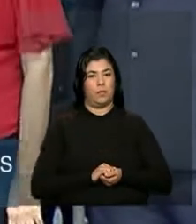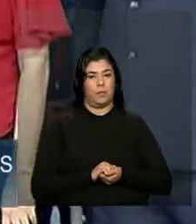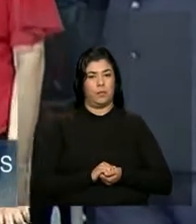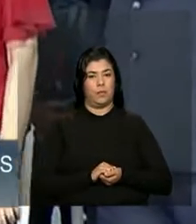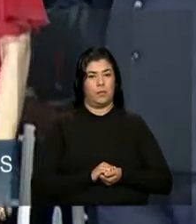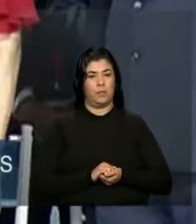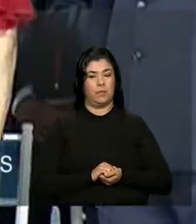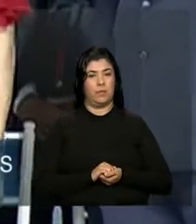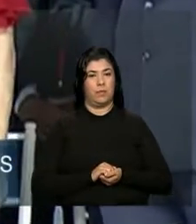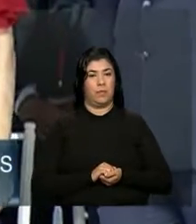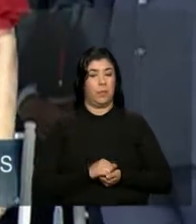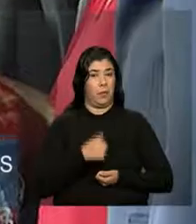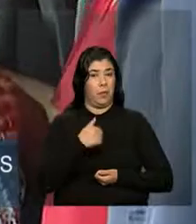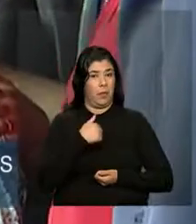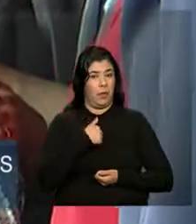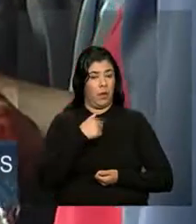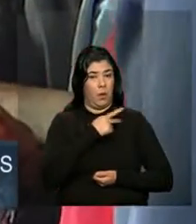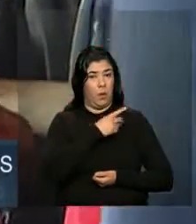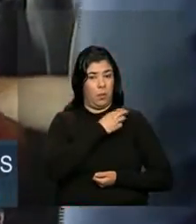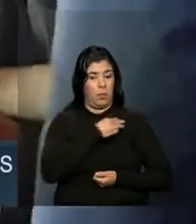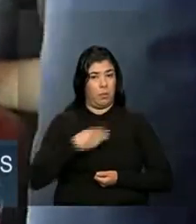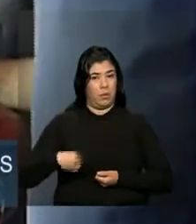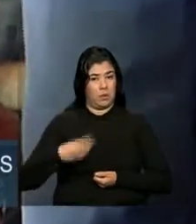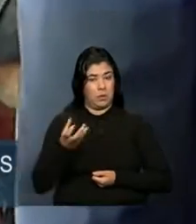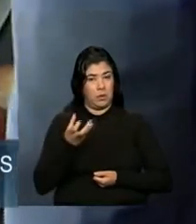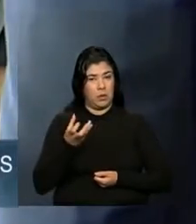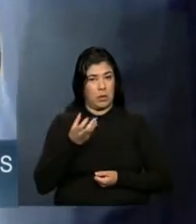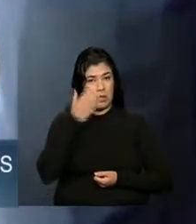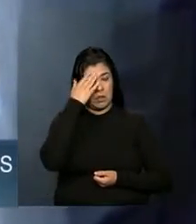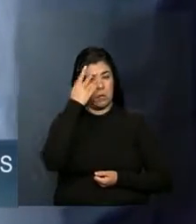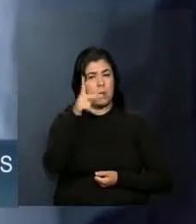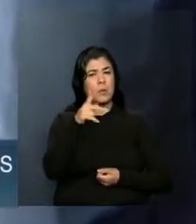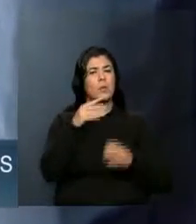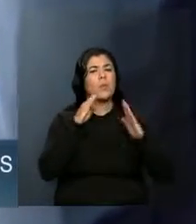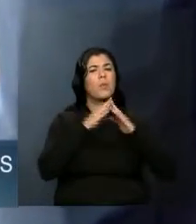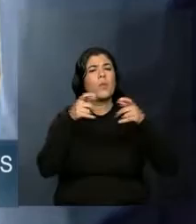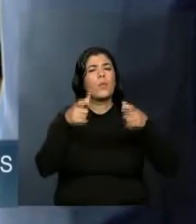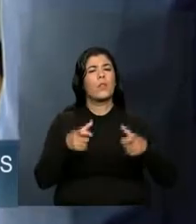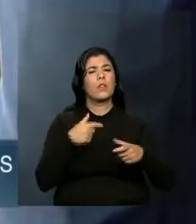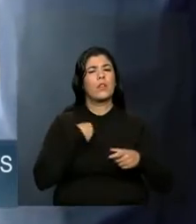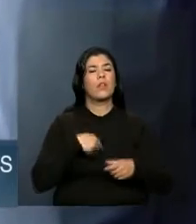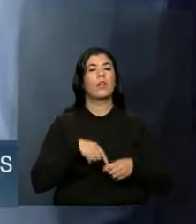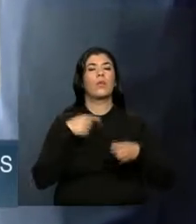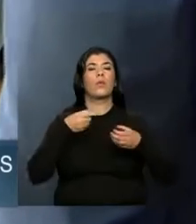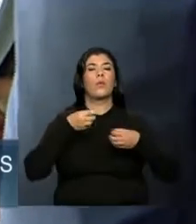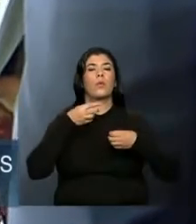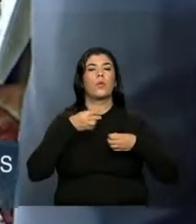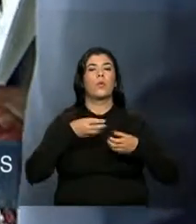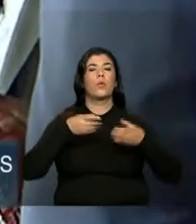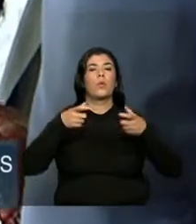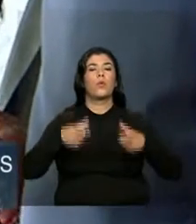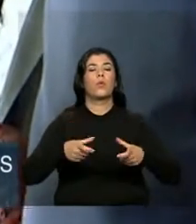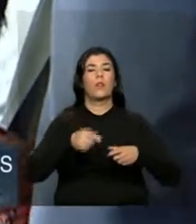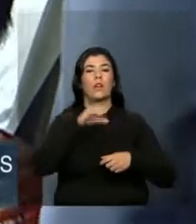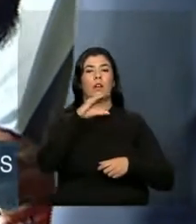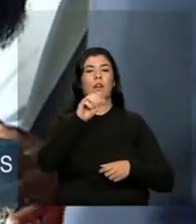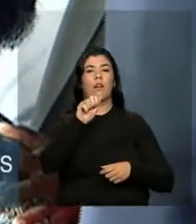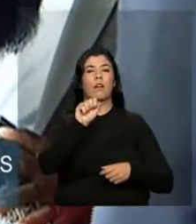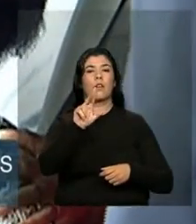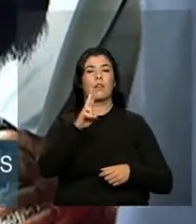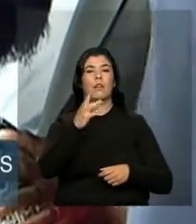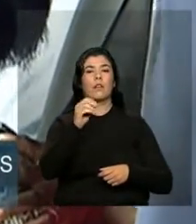Compartilhar a conversa. Aonde a senhora morava antes, não, Albertina? Eu fui nascida em Cascalho Rico. E está